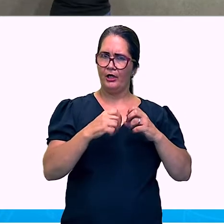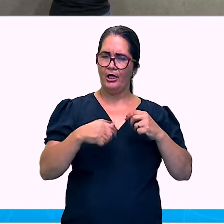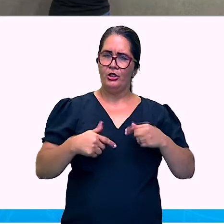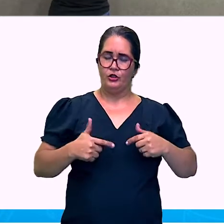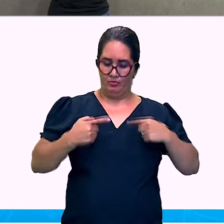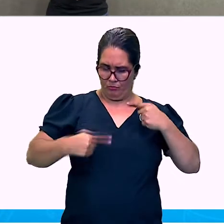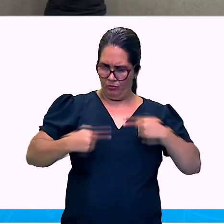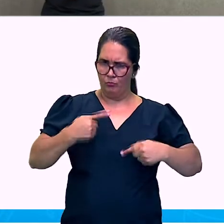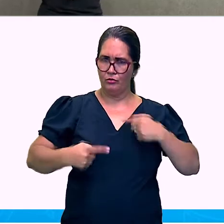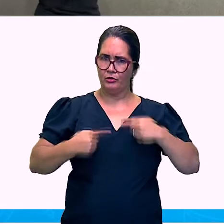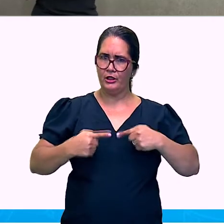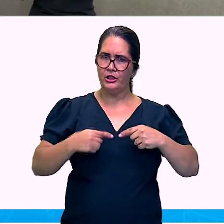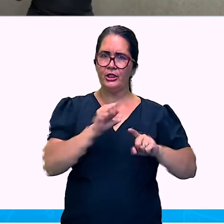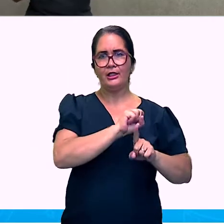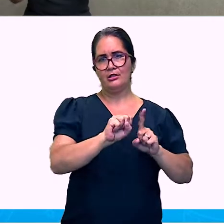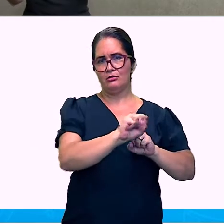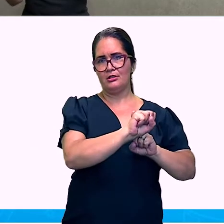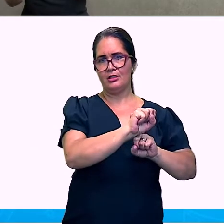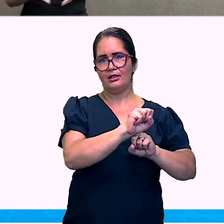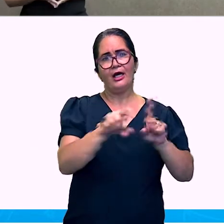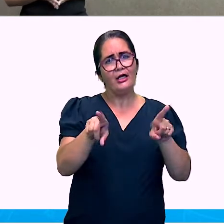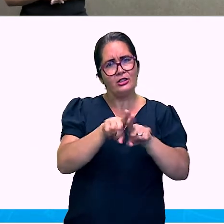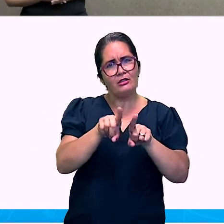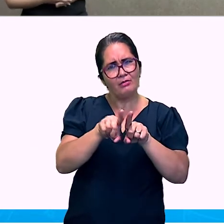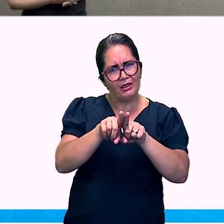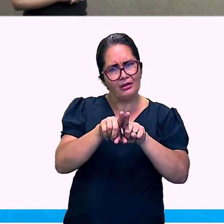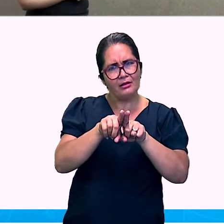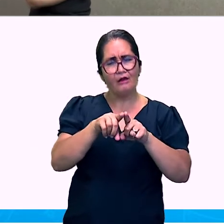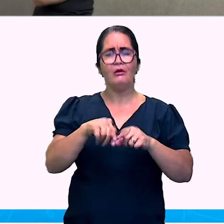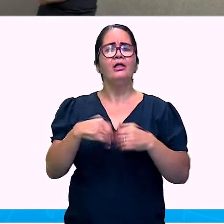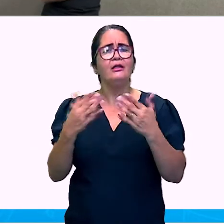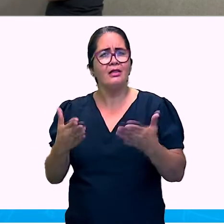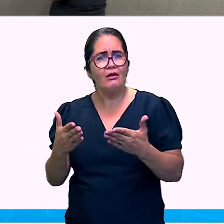Mecenas. O que seria mecenas?